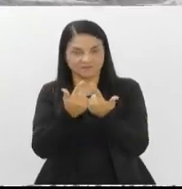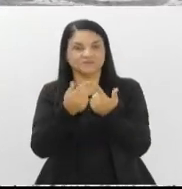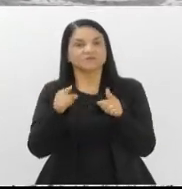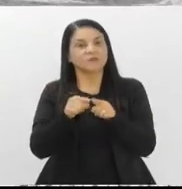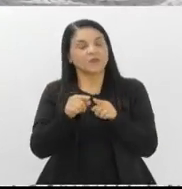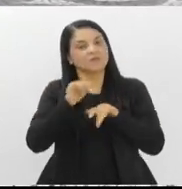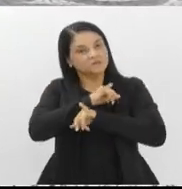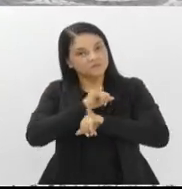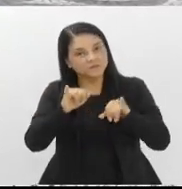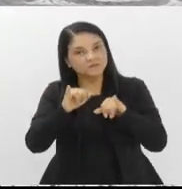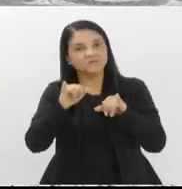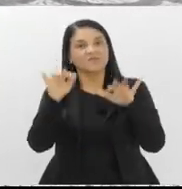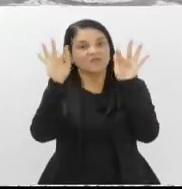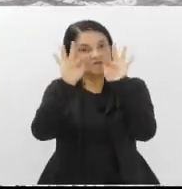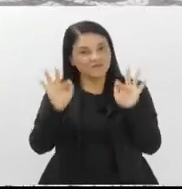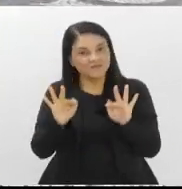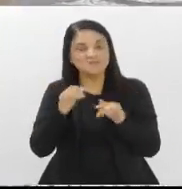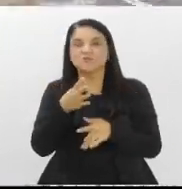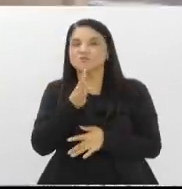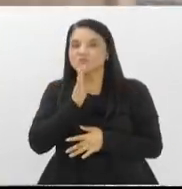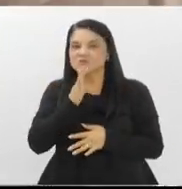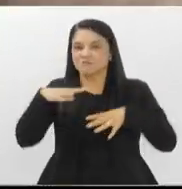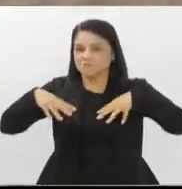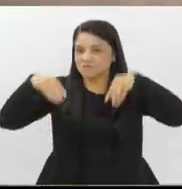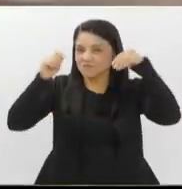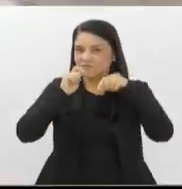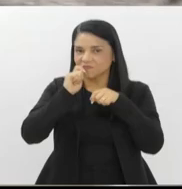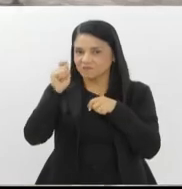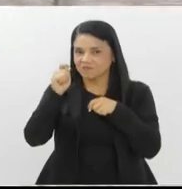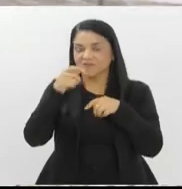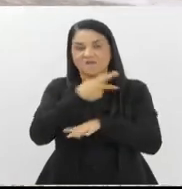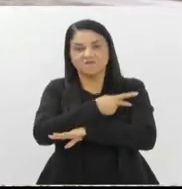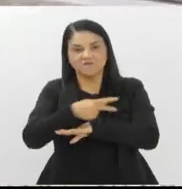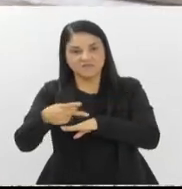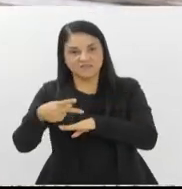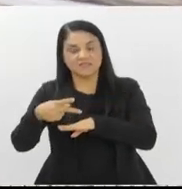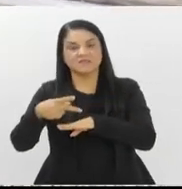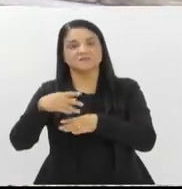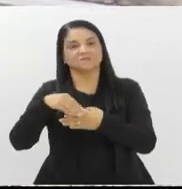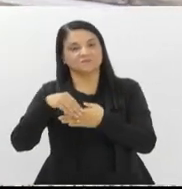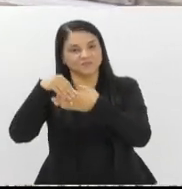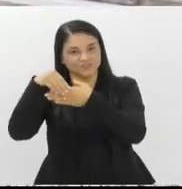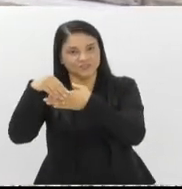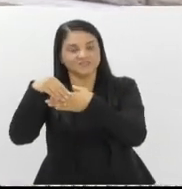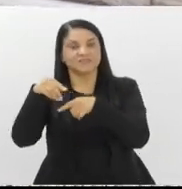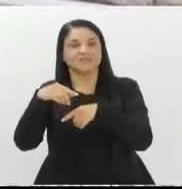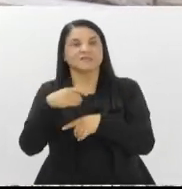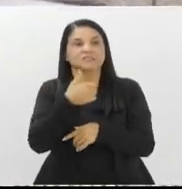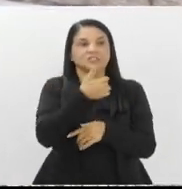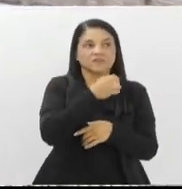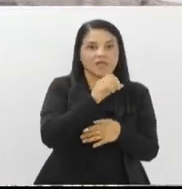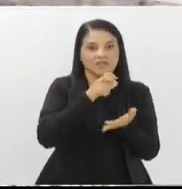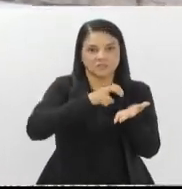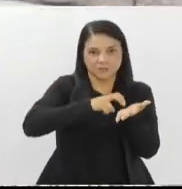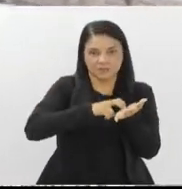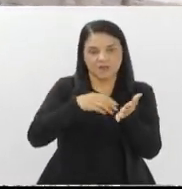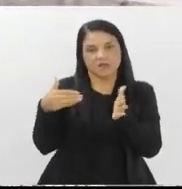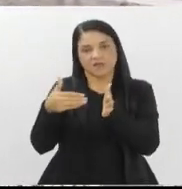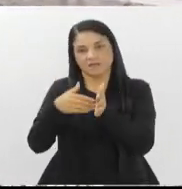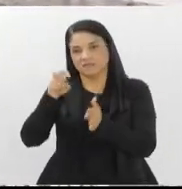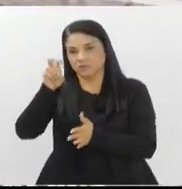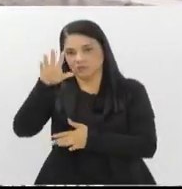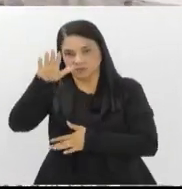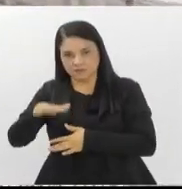para que todos possam conhecer o Palácio Tiradentes através da visita mediada. Que é realizada de 10 às 5 da tarde, segunda a sexta.